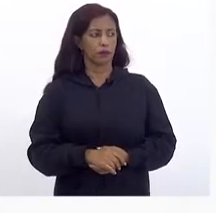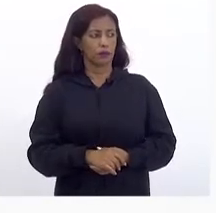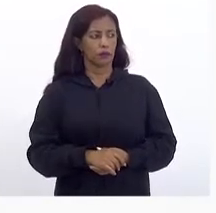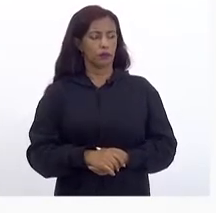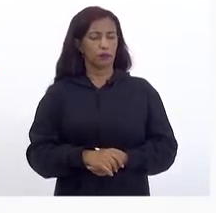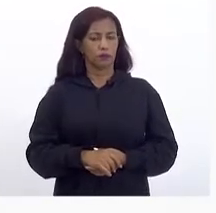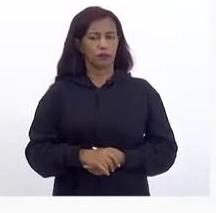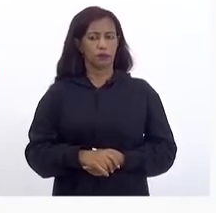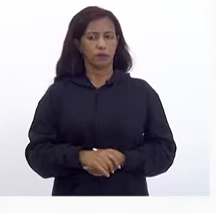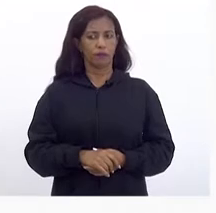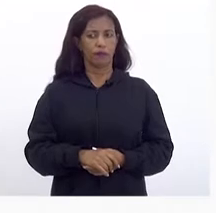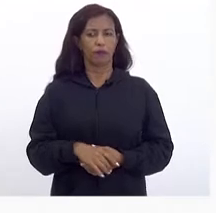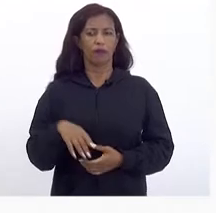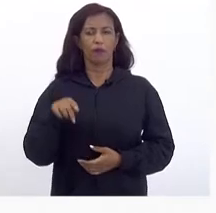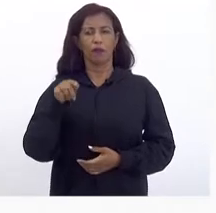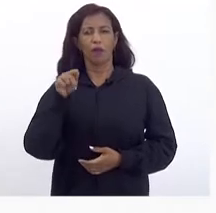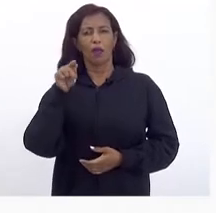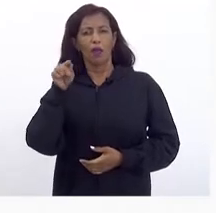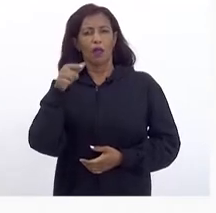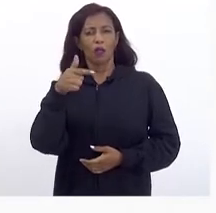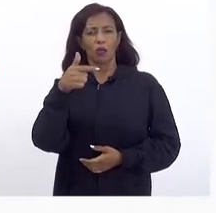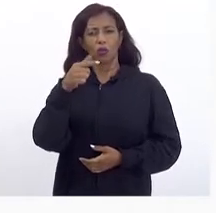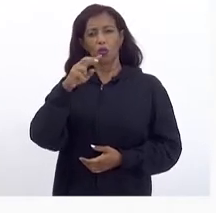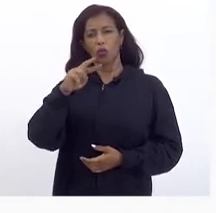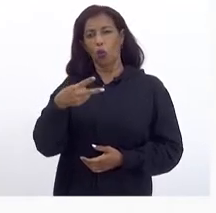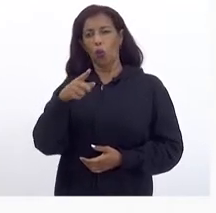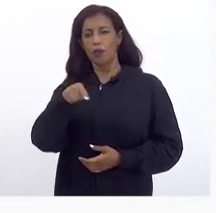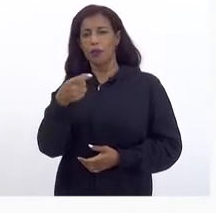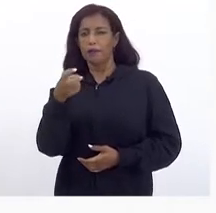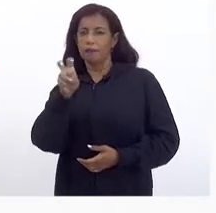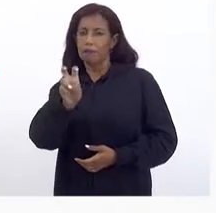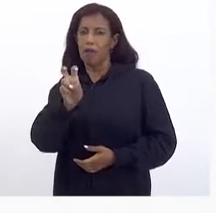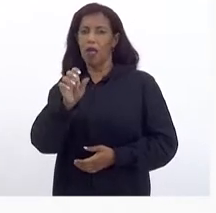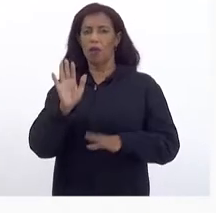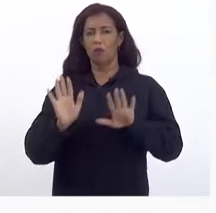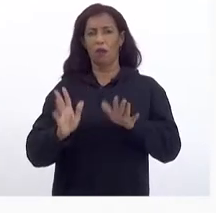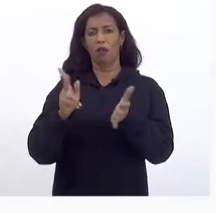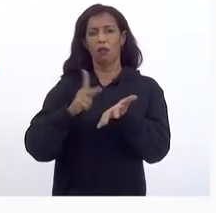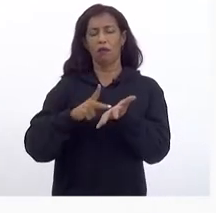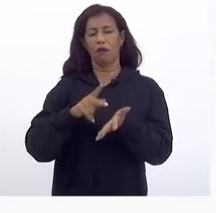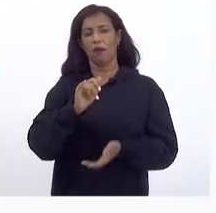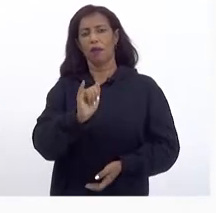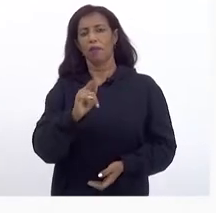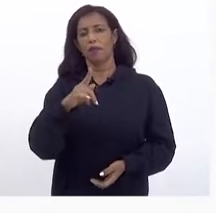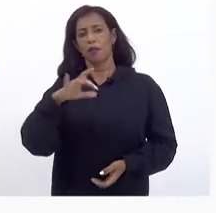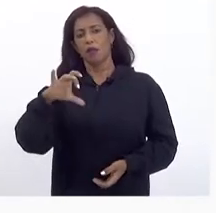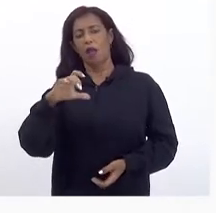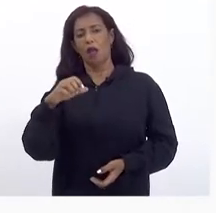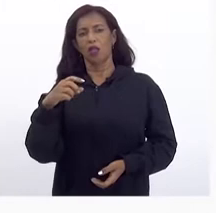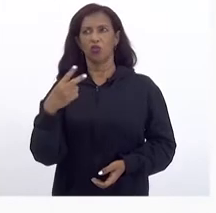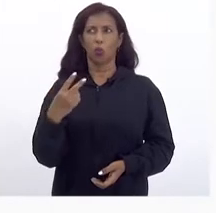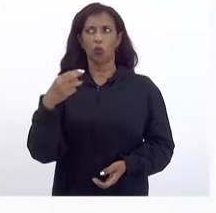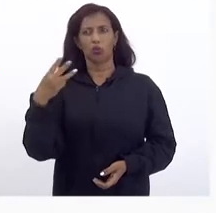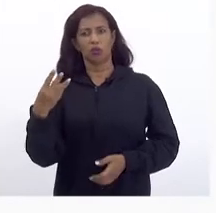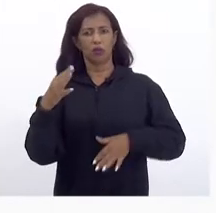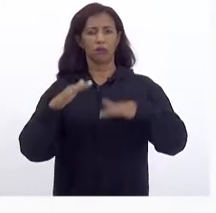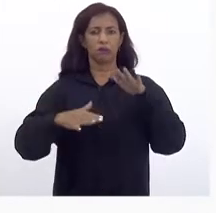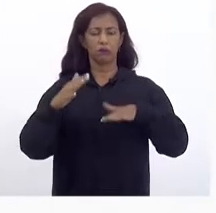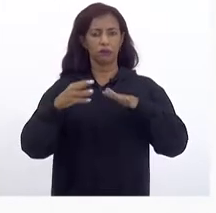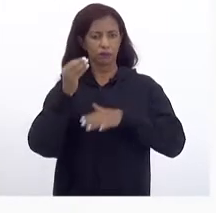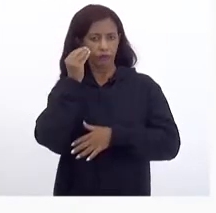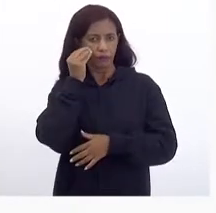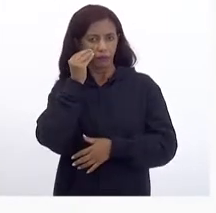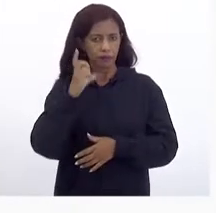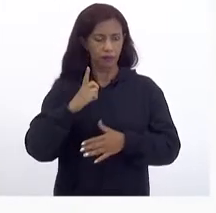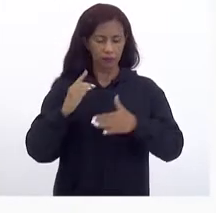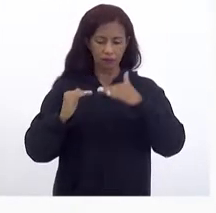Aqui está 2,5% Mas na realidade O IPCA Que a gente Está estimando É de 3% Então A nossa expectativa É que a